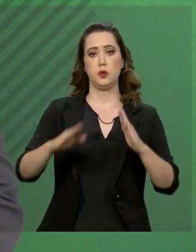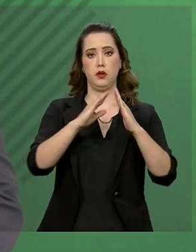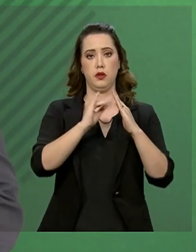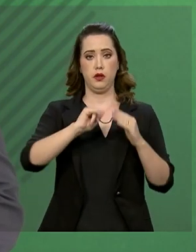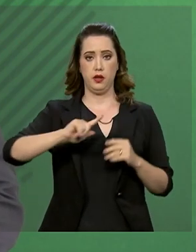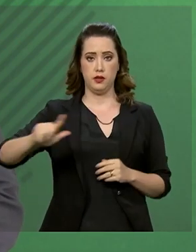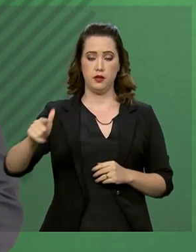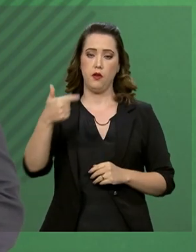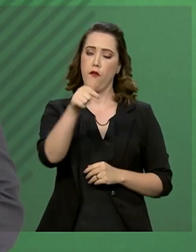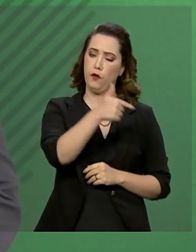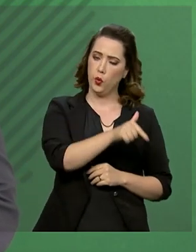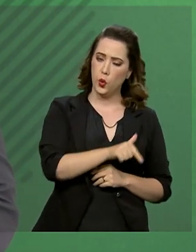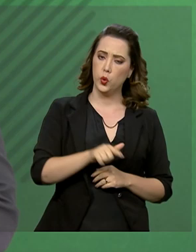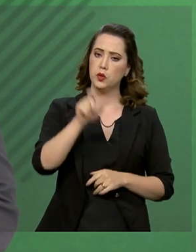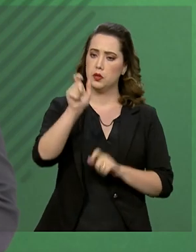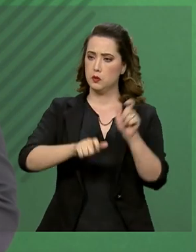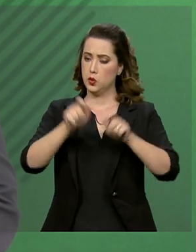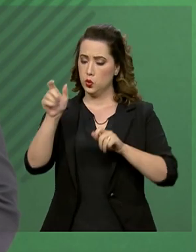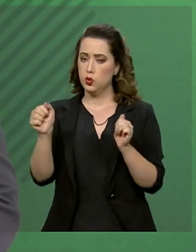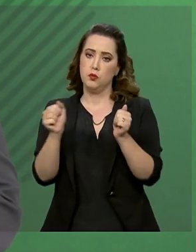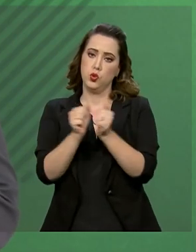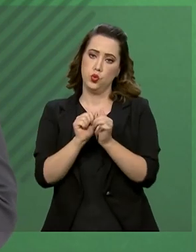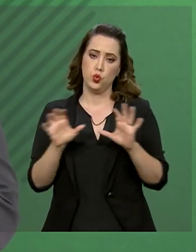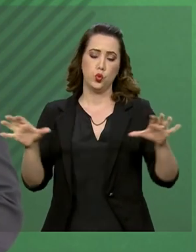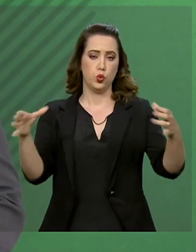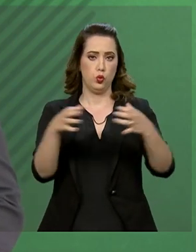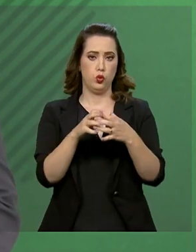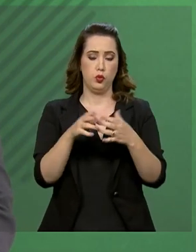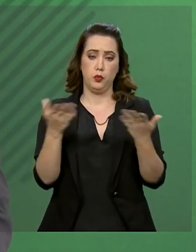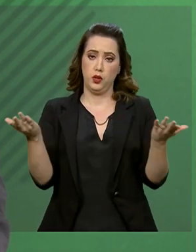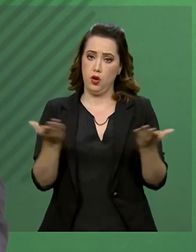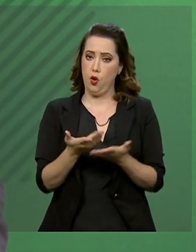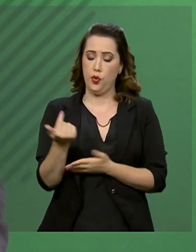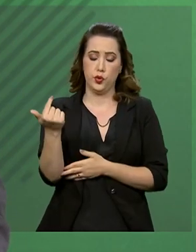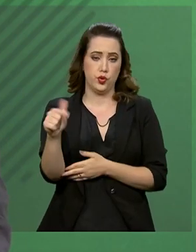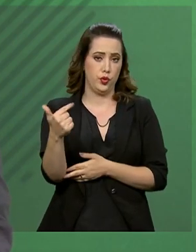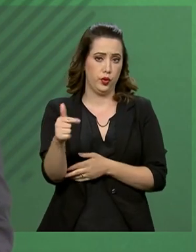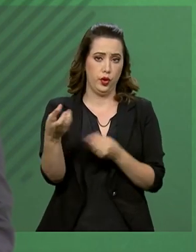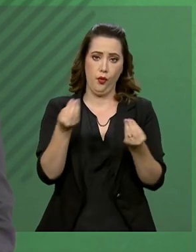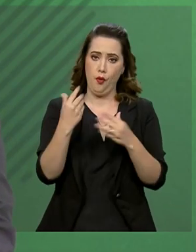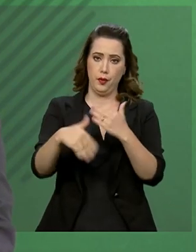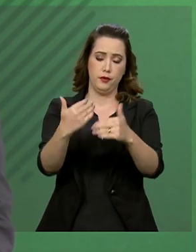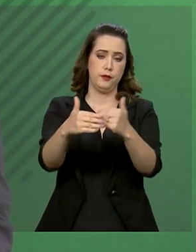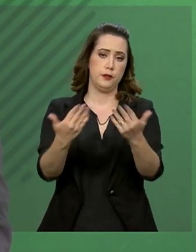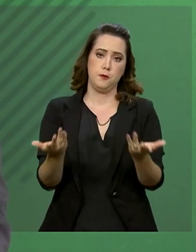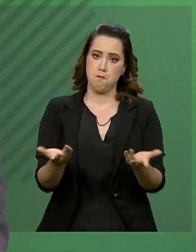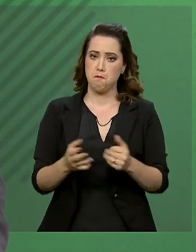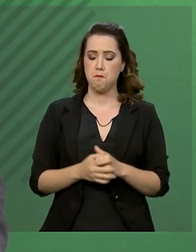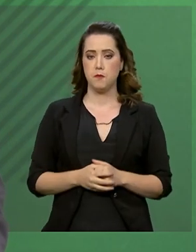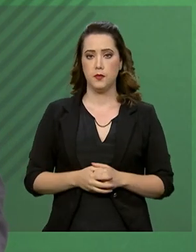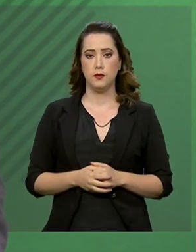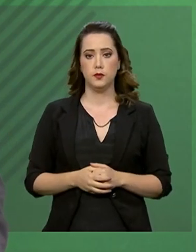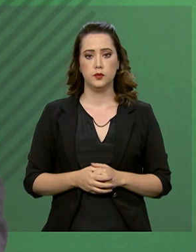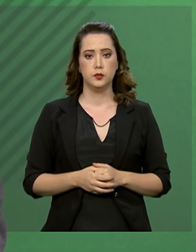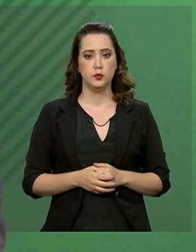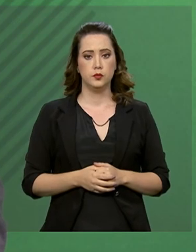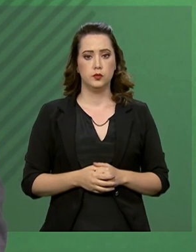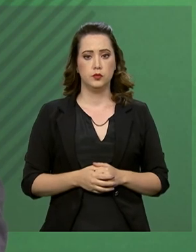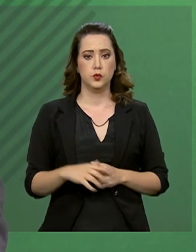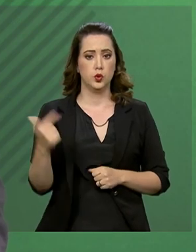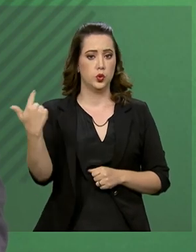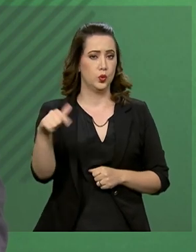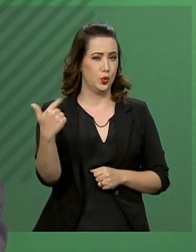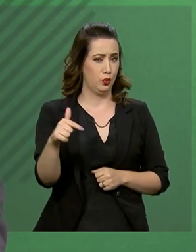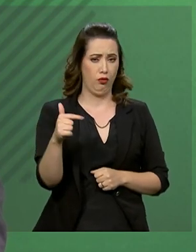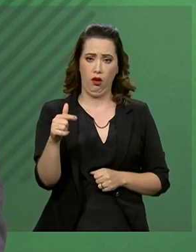Além de outros integrantes da comitiva que, no momento, eu não tenho como avançar-lhes. Não